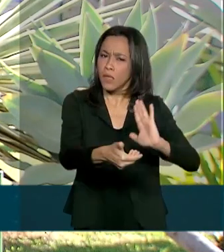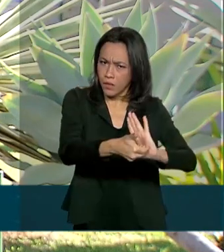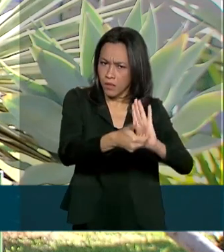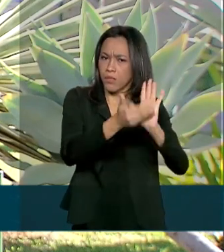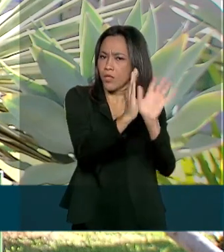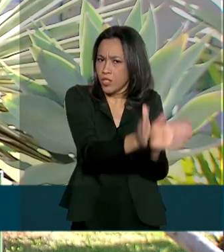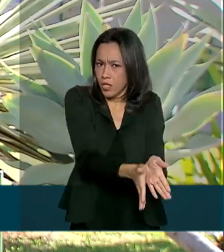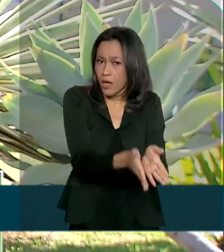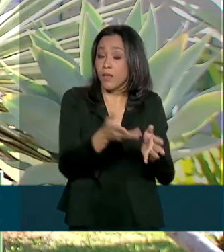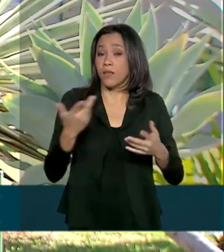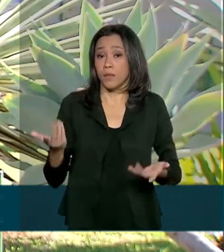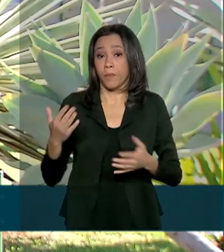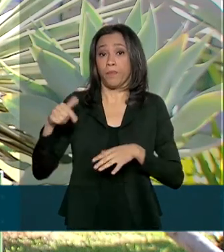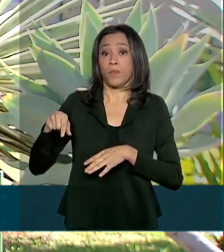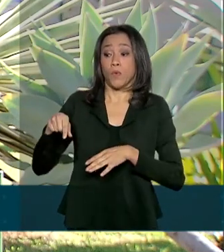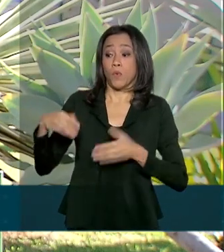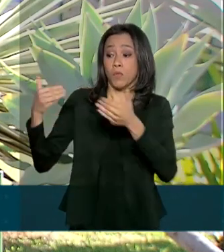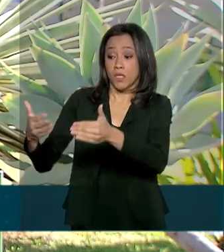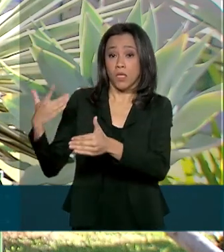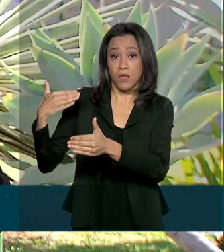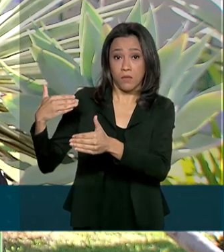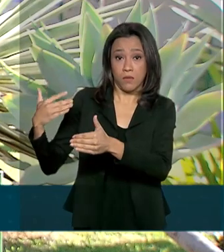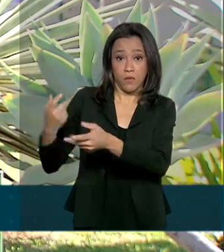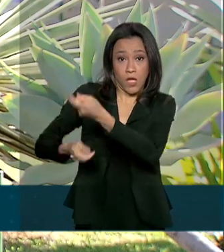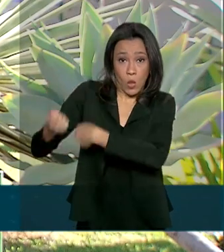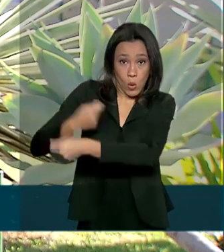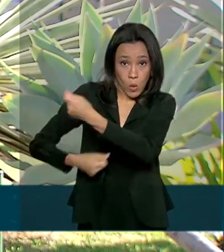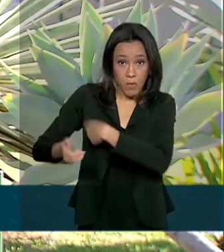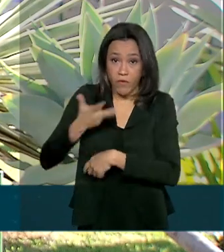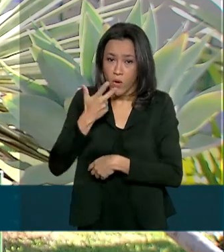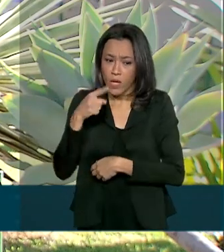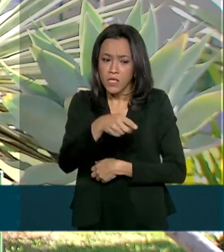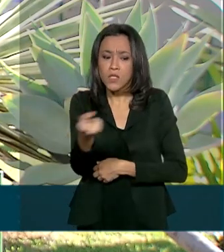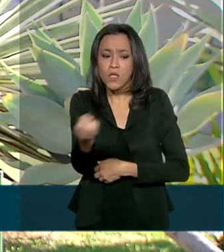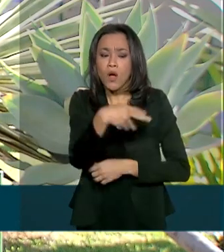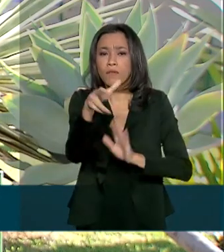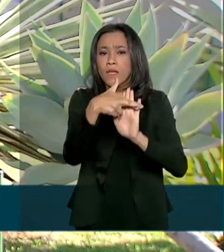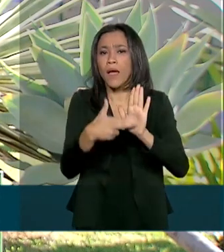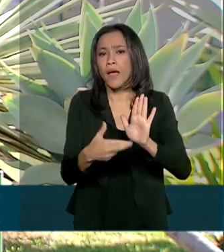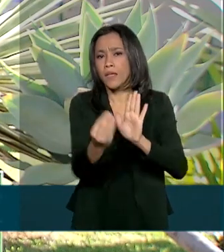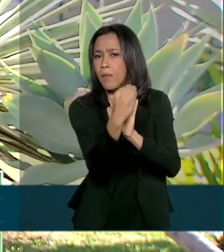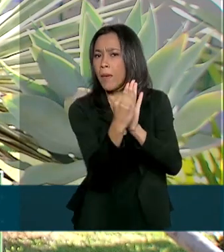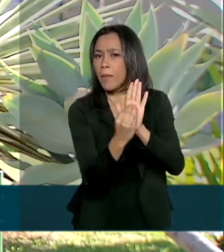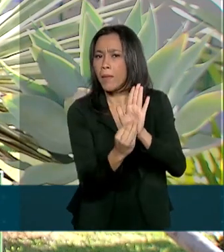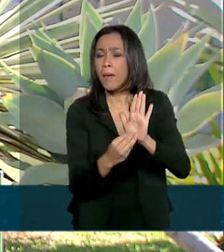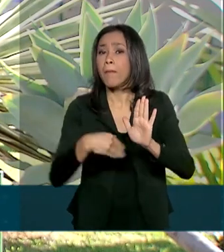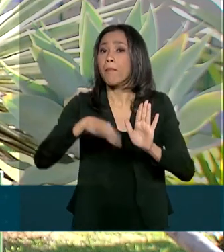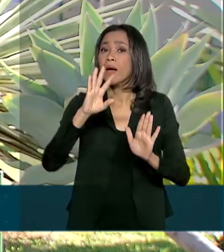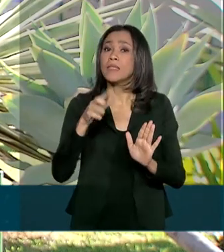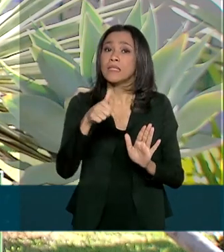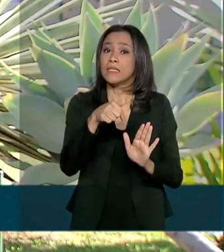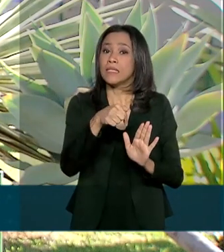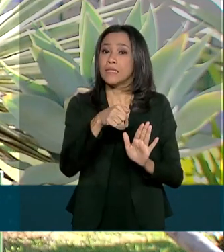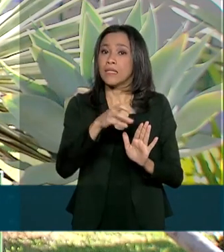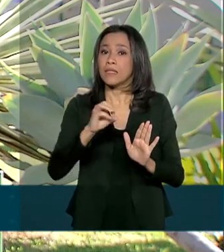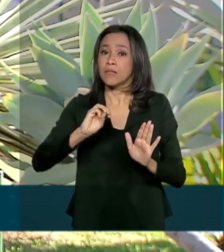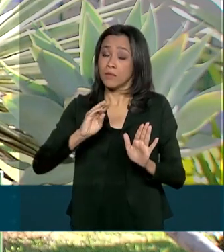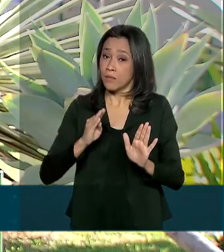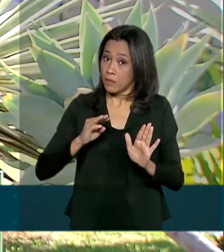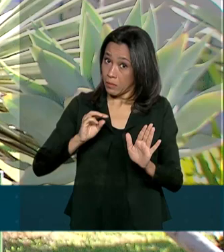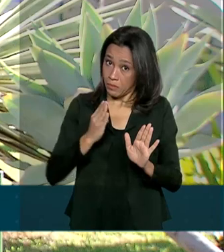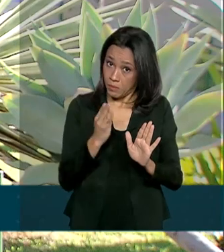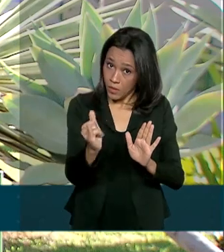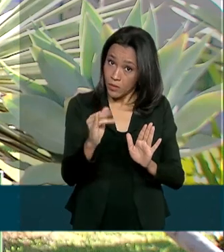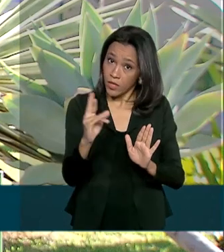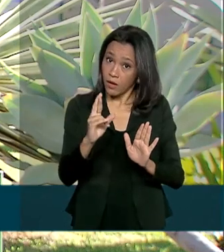com o Ministério da Economia, essas novas diretrizes devem atrair mais de 700 bilhões de reais em recursos para o